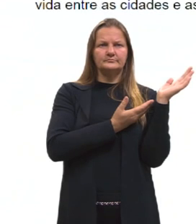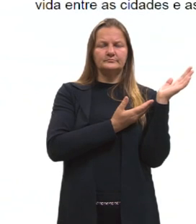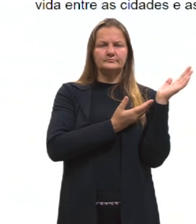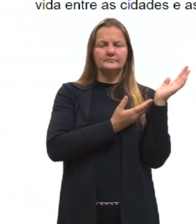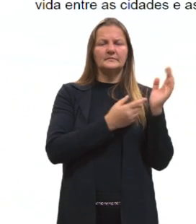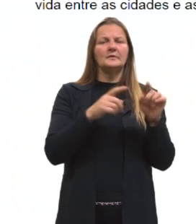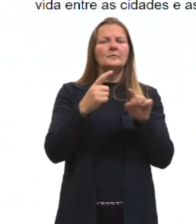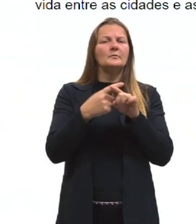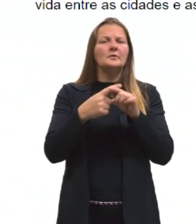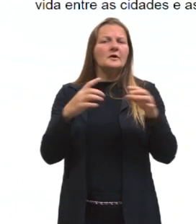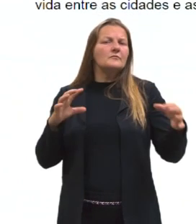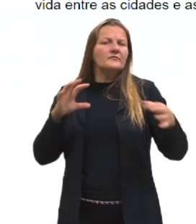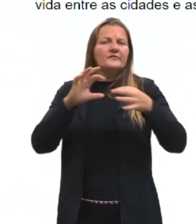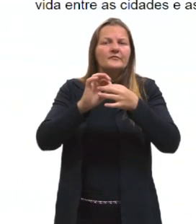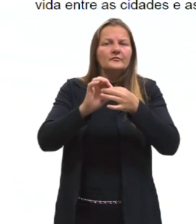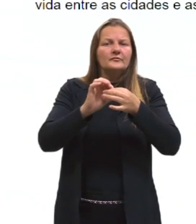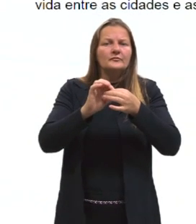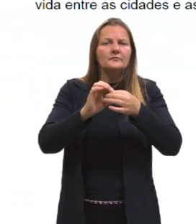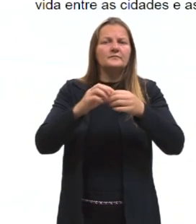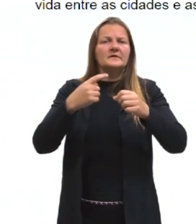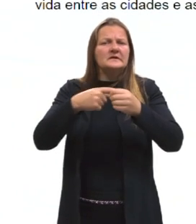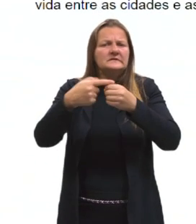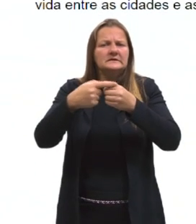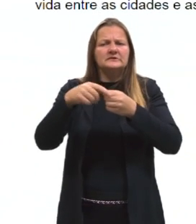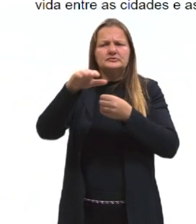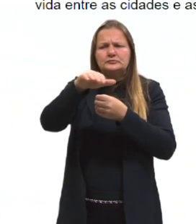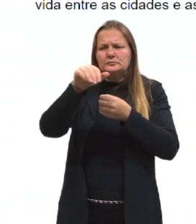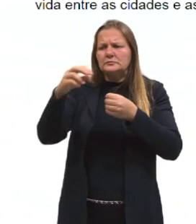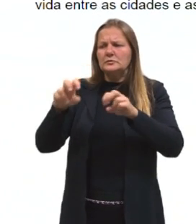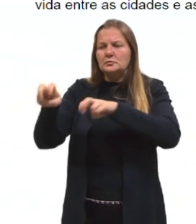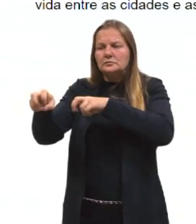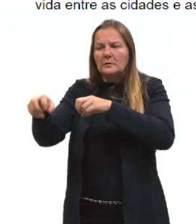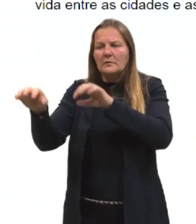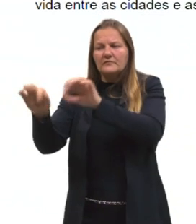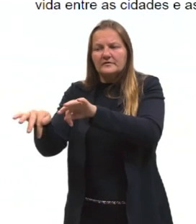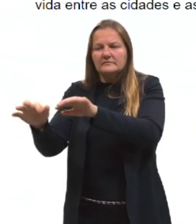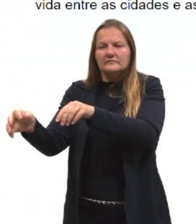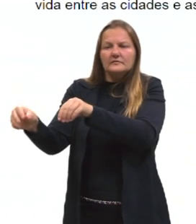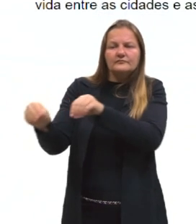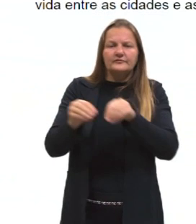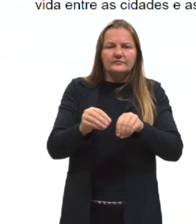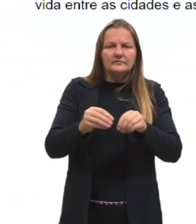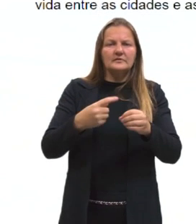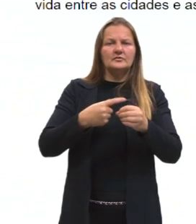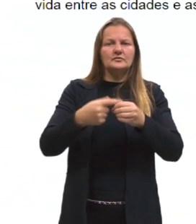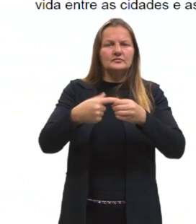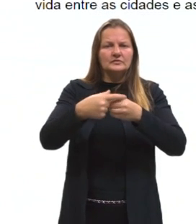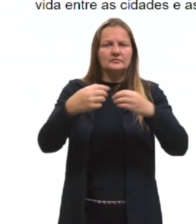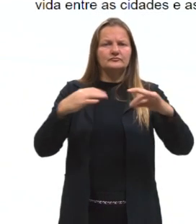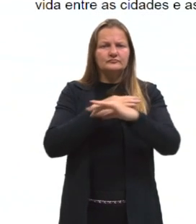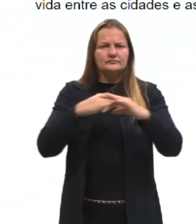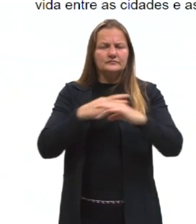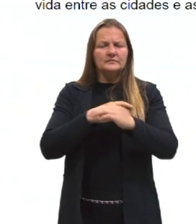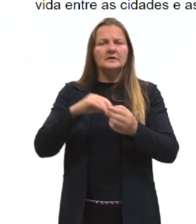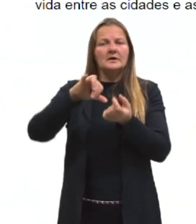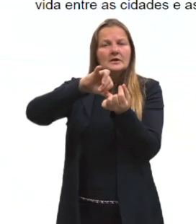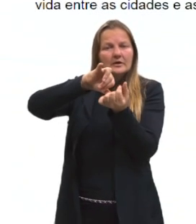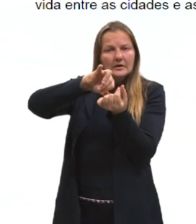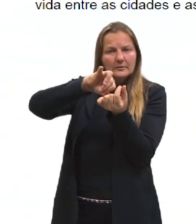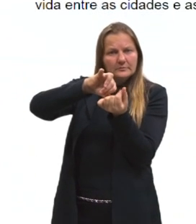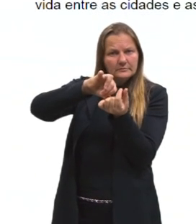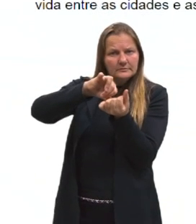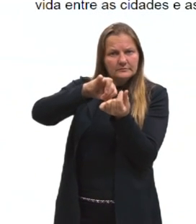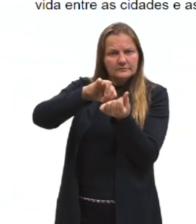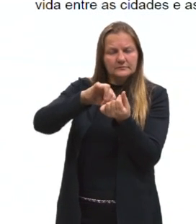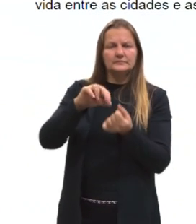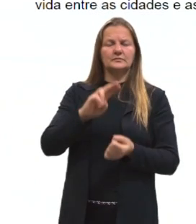capitalismo, né, então ele vai chamar as pessoas, ele vai fazer essa relação, e aí nós temos alguns países aqui,